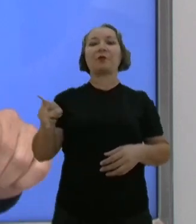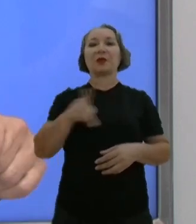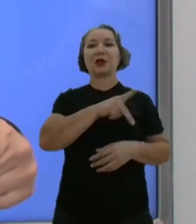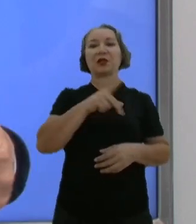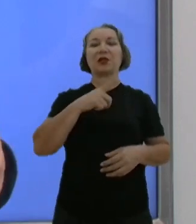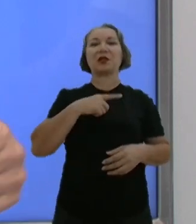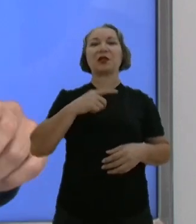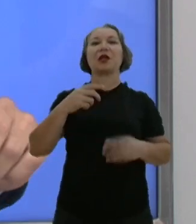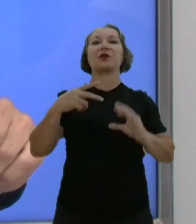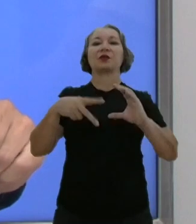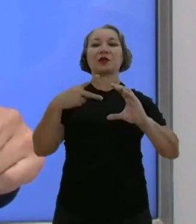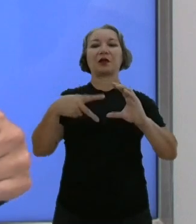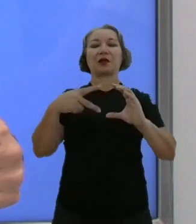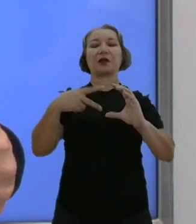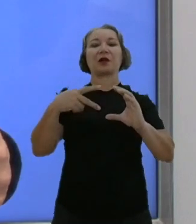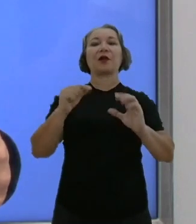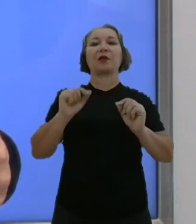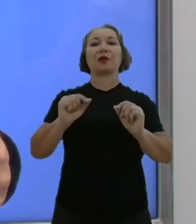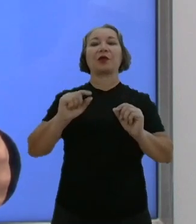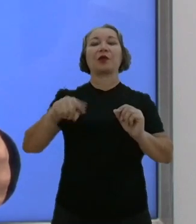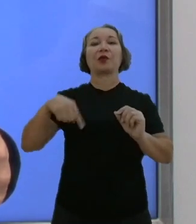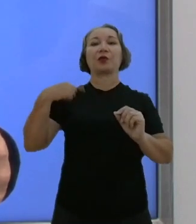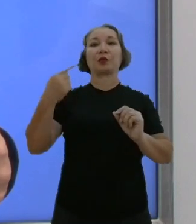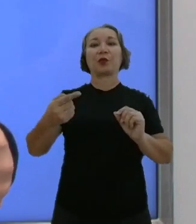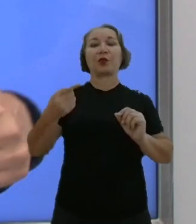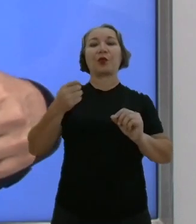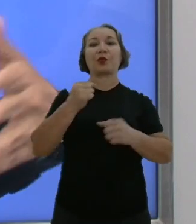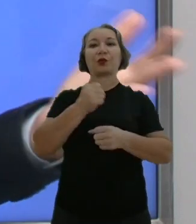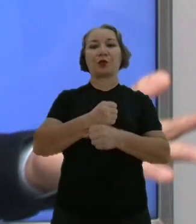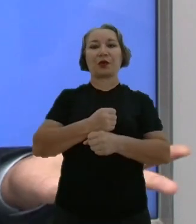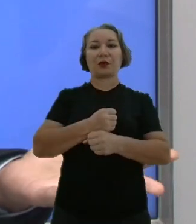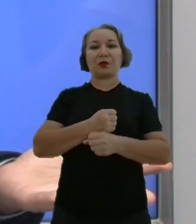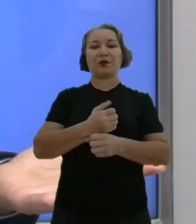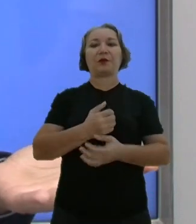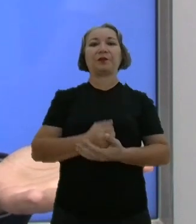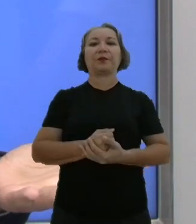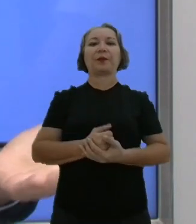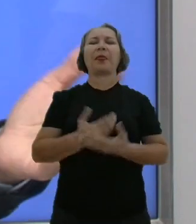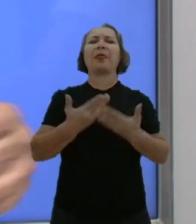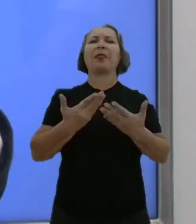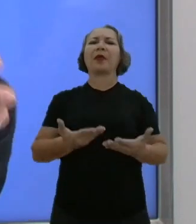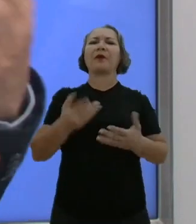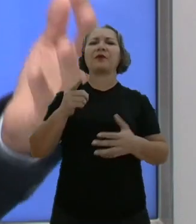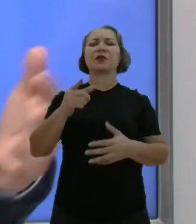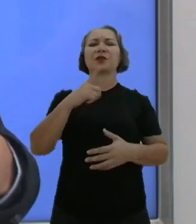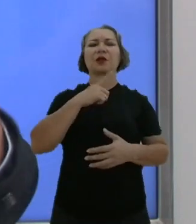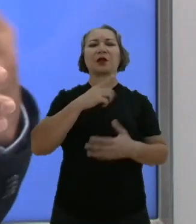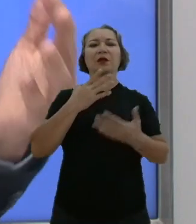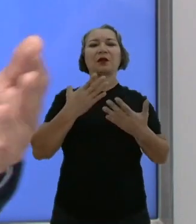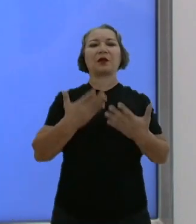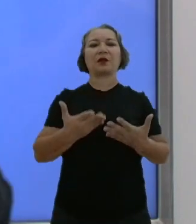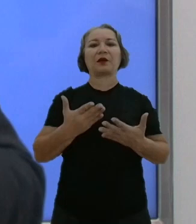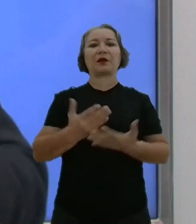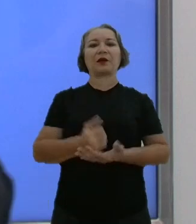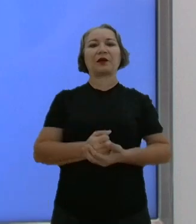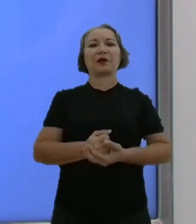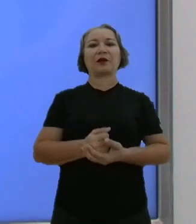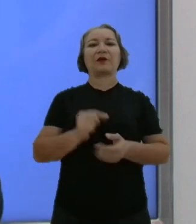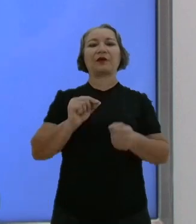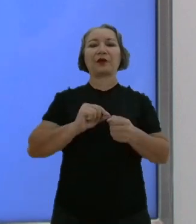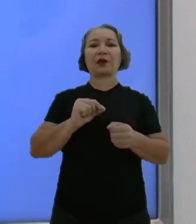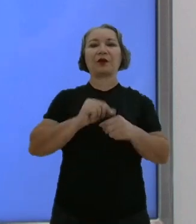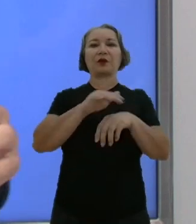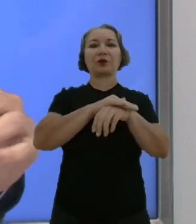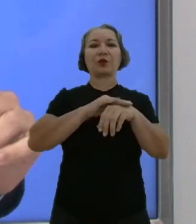Municipal na próxima legislatura. O senhor já tem realizado conversas sobre essa